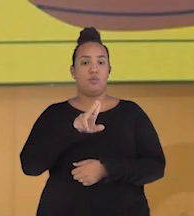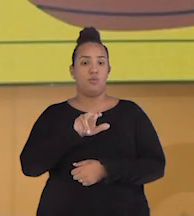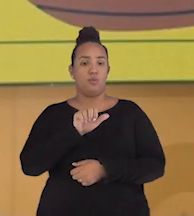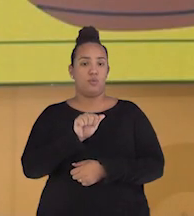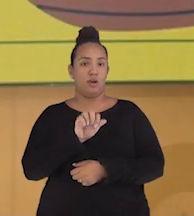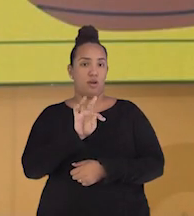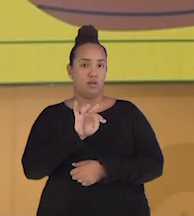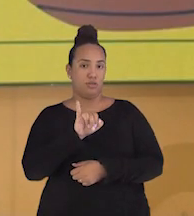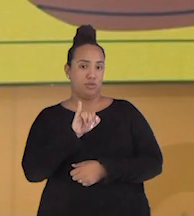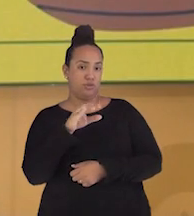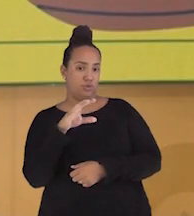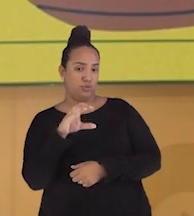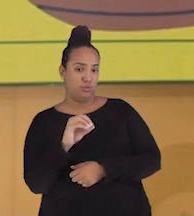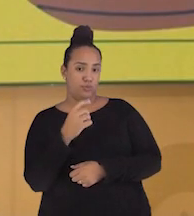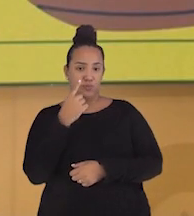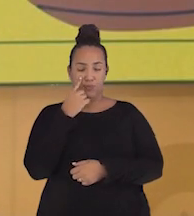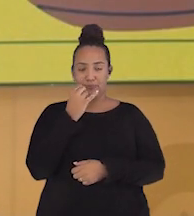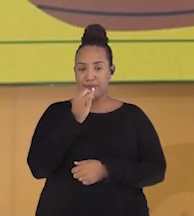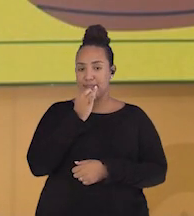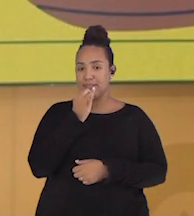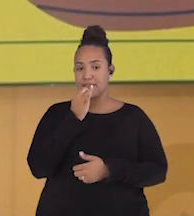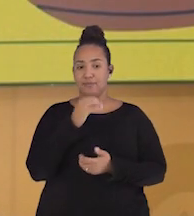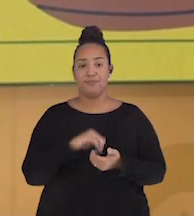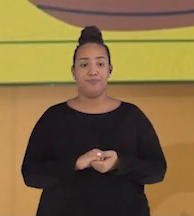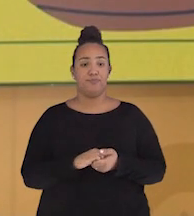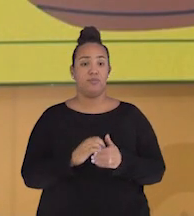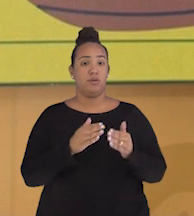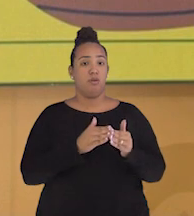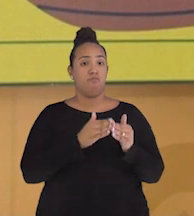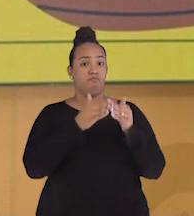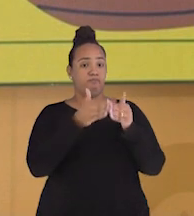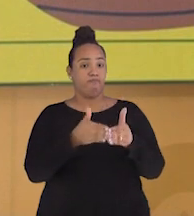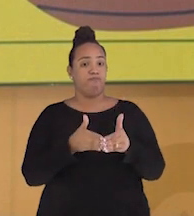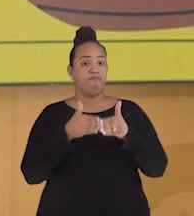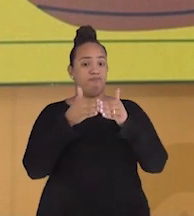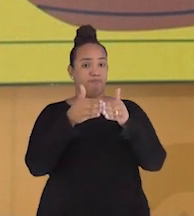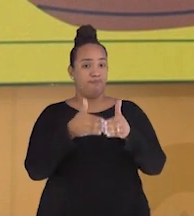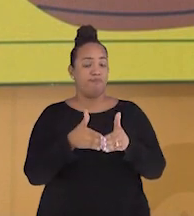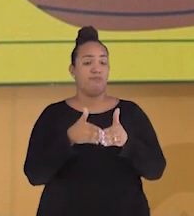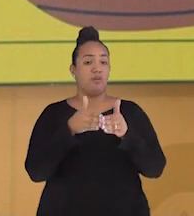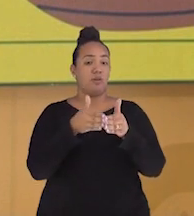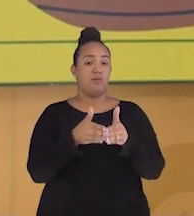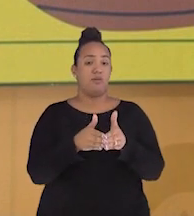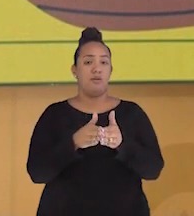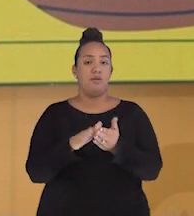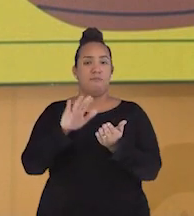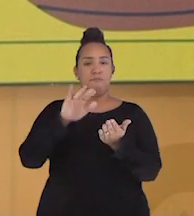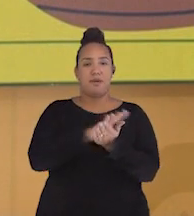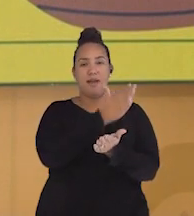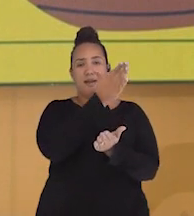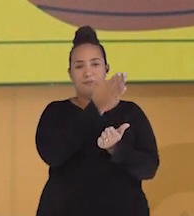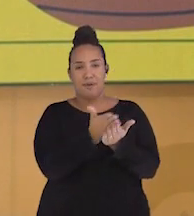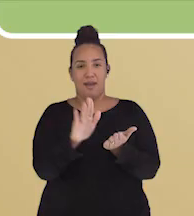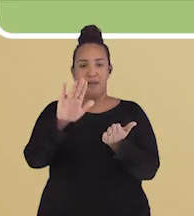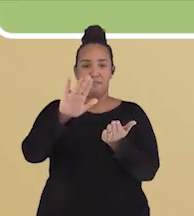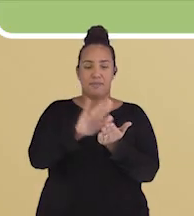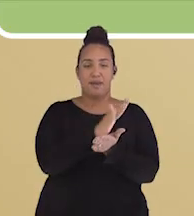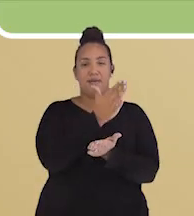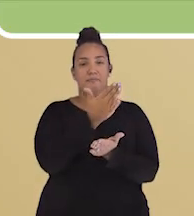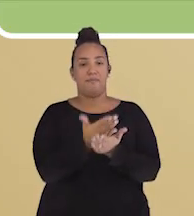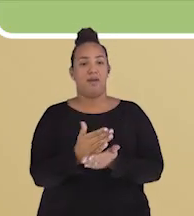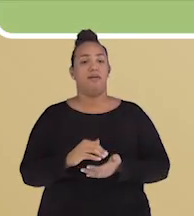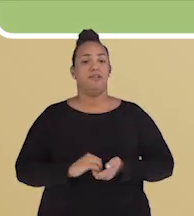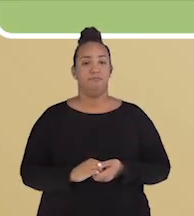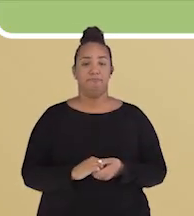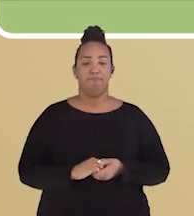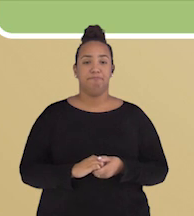São exemplos os jet ski, navios, lanchas, canoas e barcos. E o